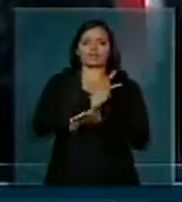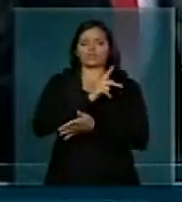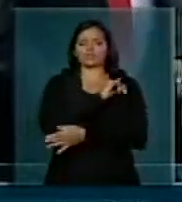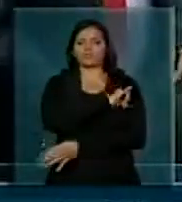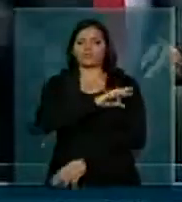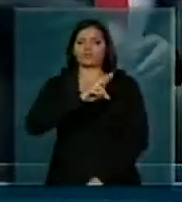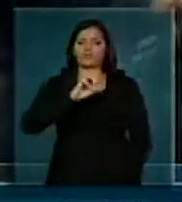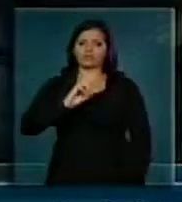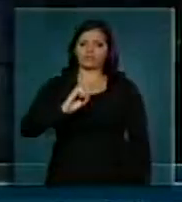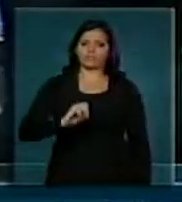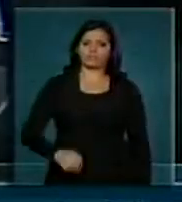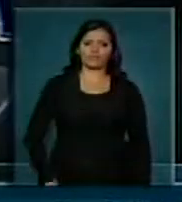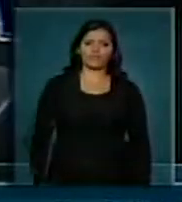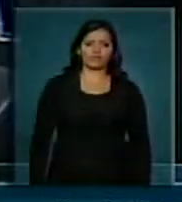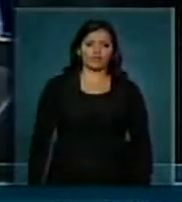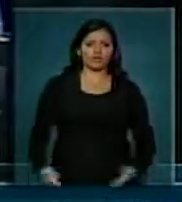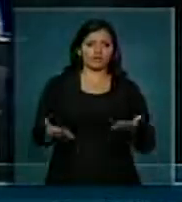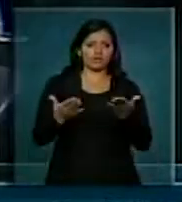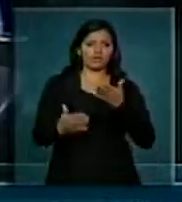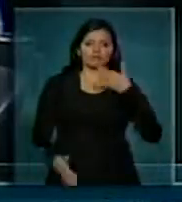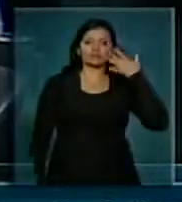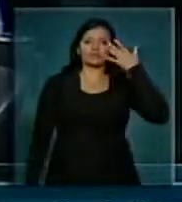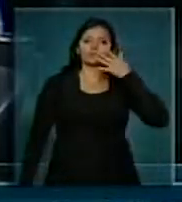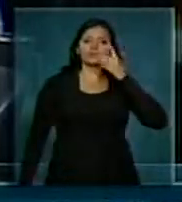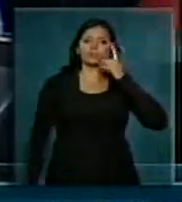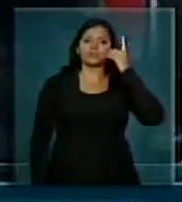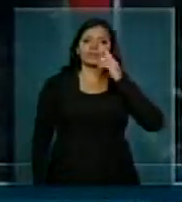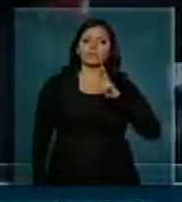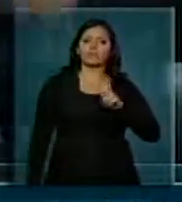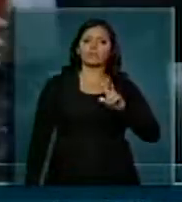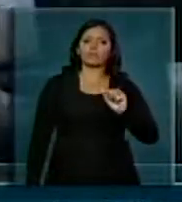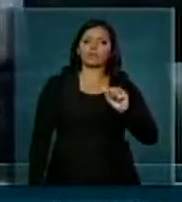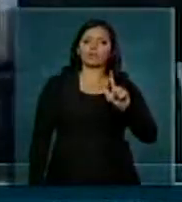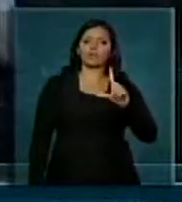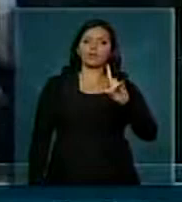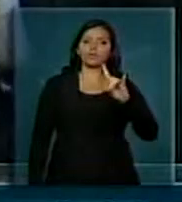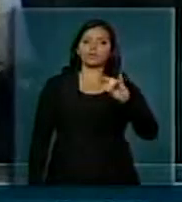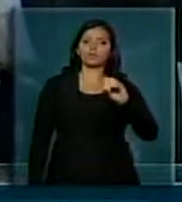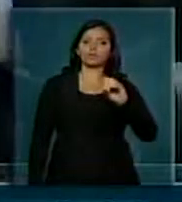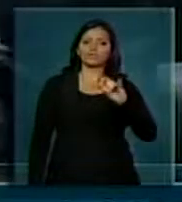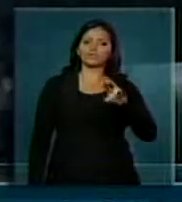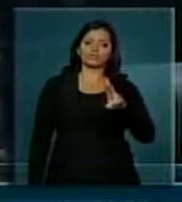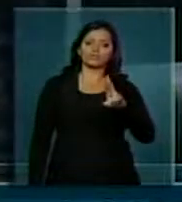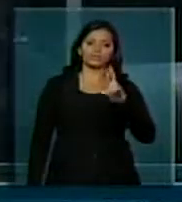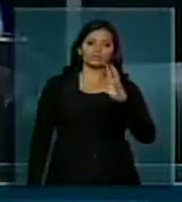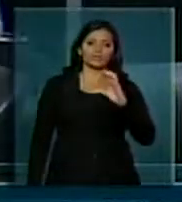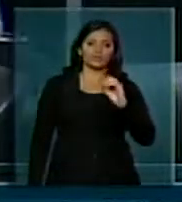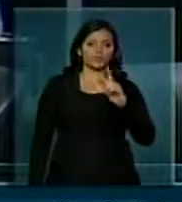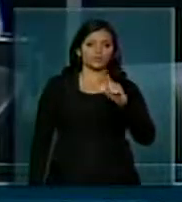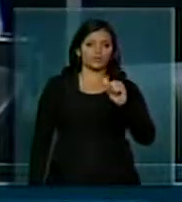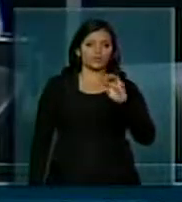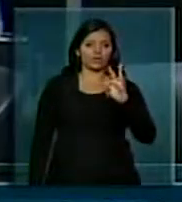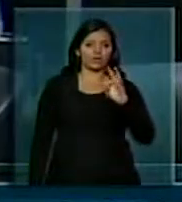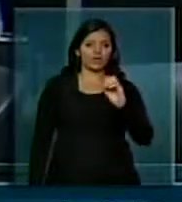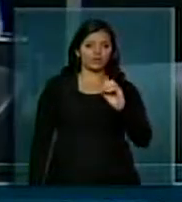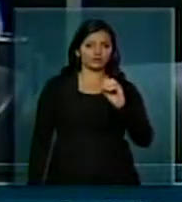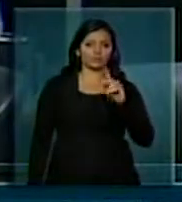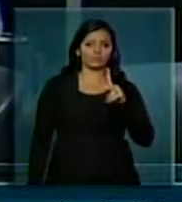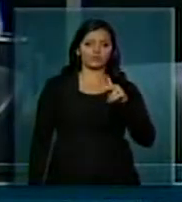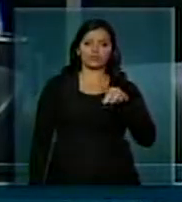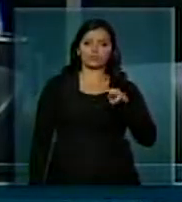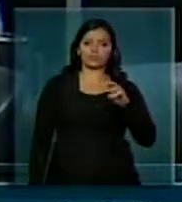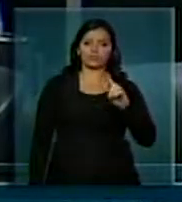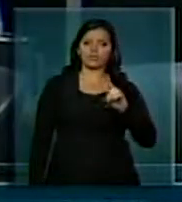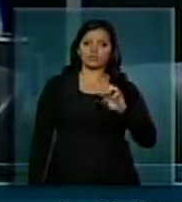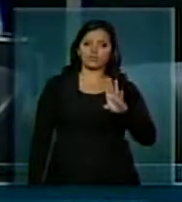Pela ordem, deputado Valdir Colato, PMDB, Santa Catarina, um minuto. Senhor